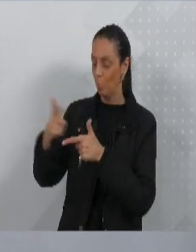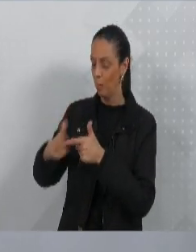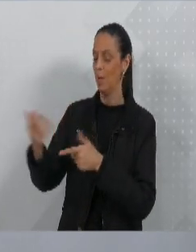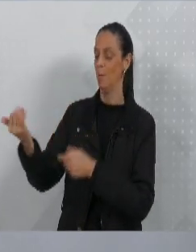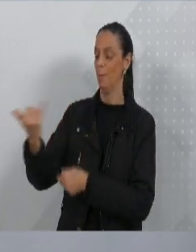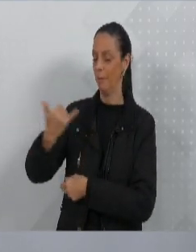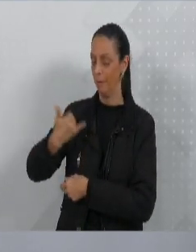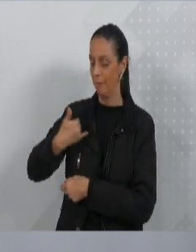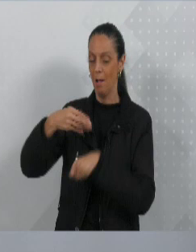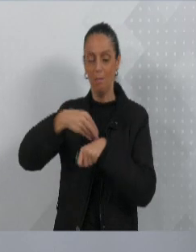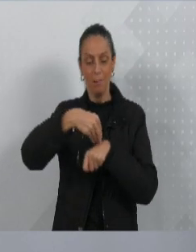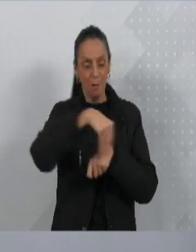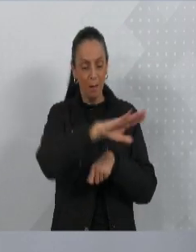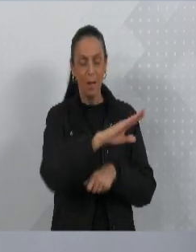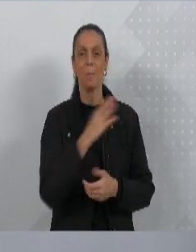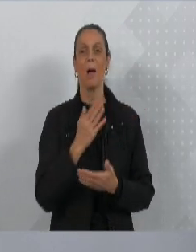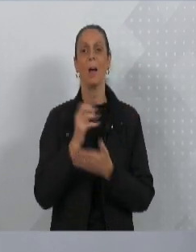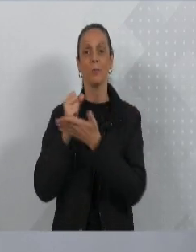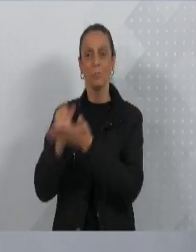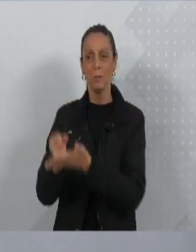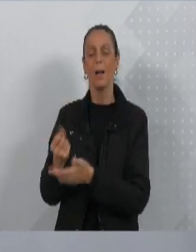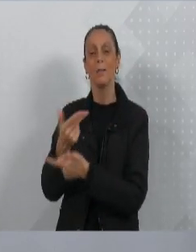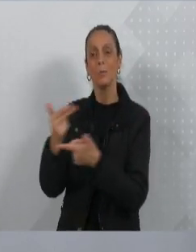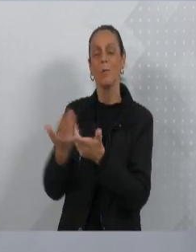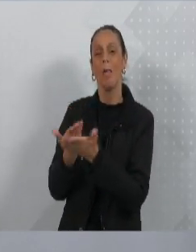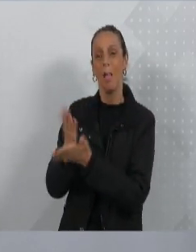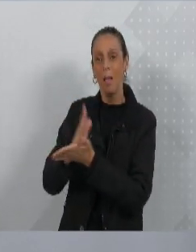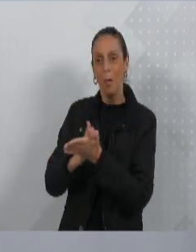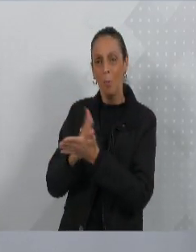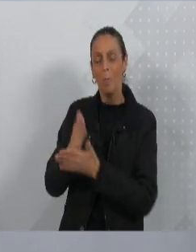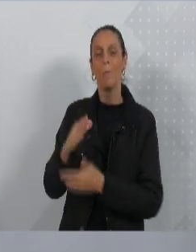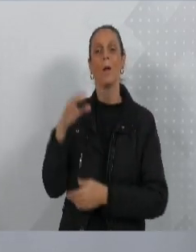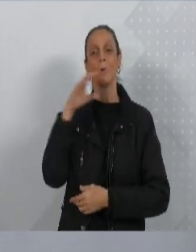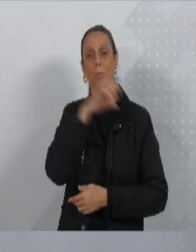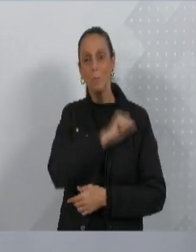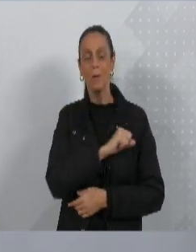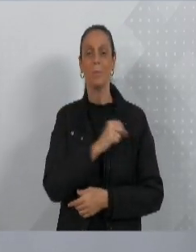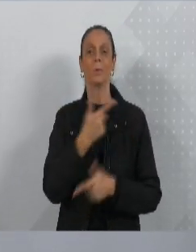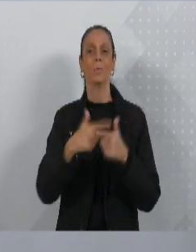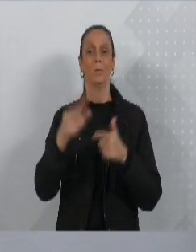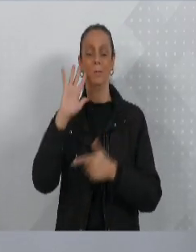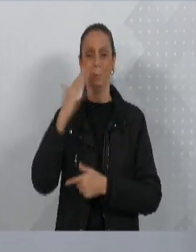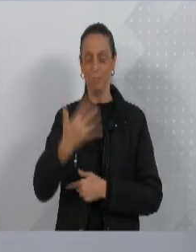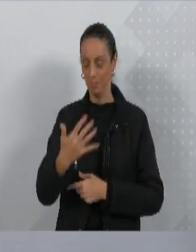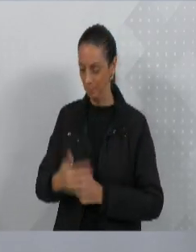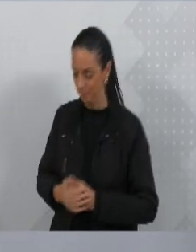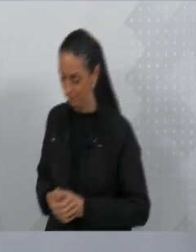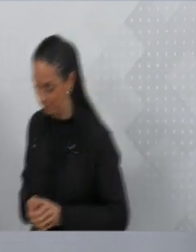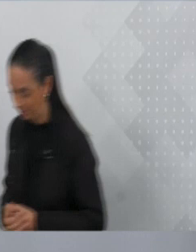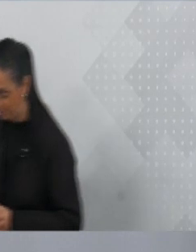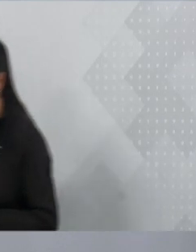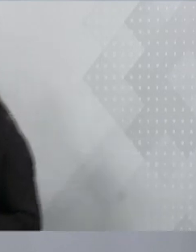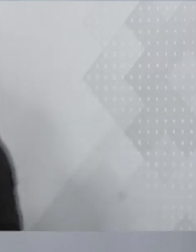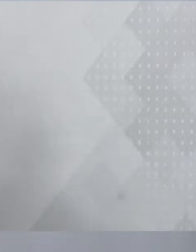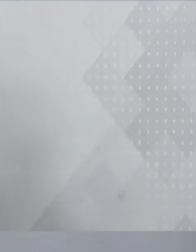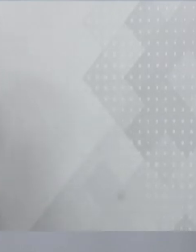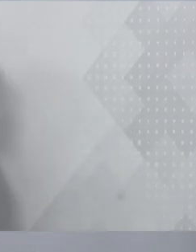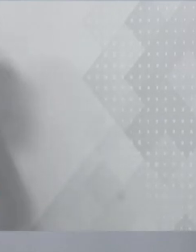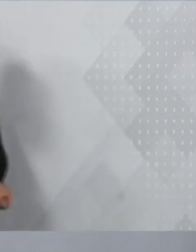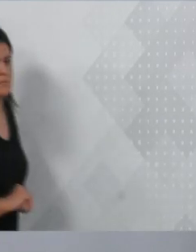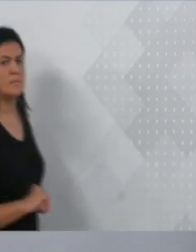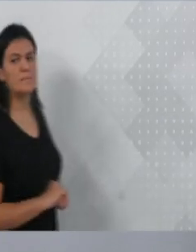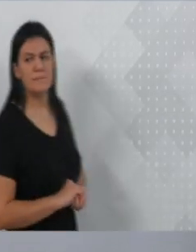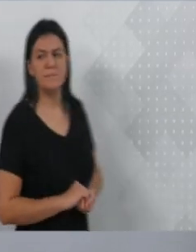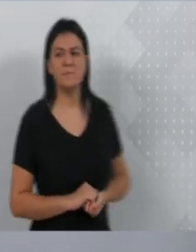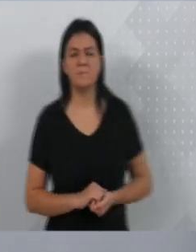que incomodam para caramba no dia a dia, possam ter uma resolução o mais rápido possível. Mas eu quero destacar aqui, que eu me orgulho muito de ser um